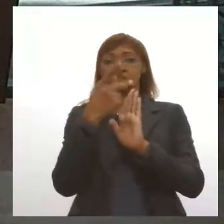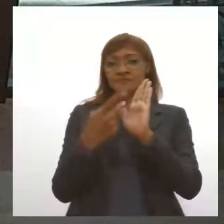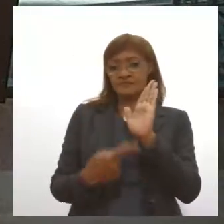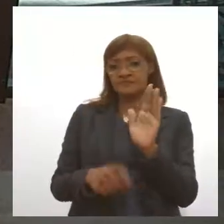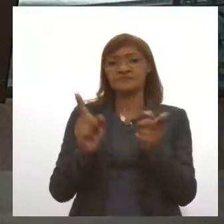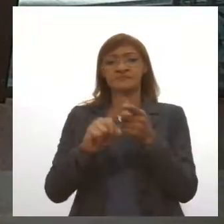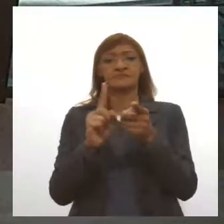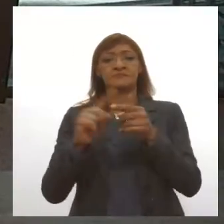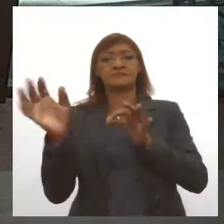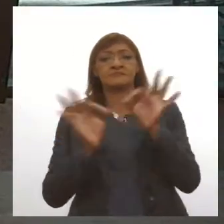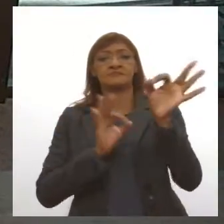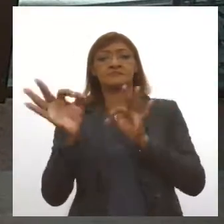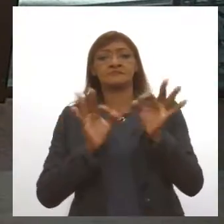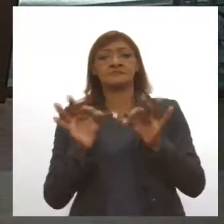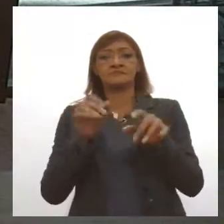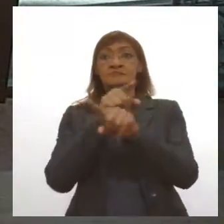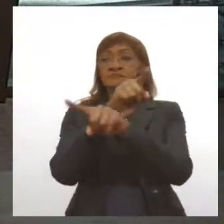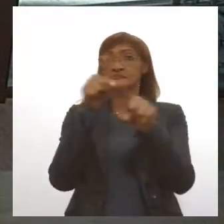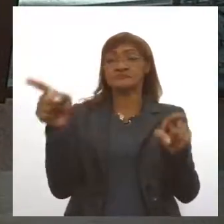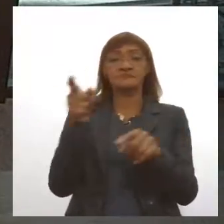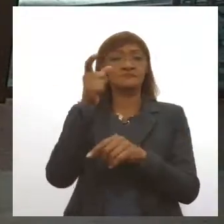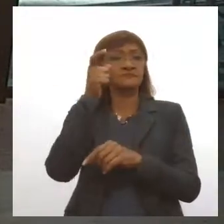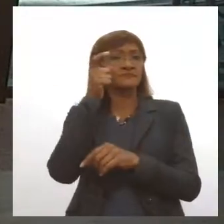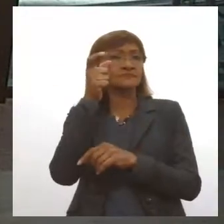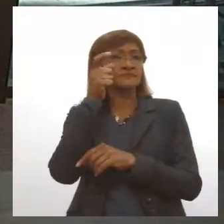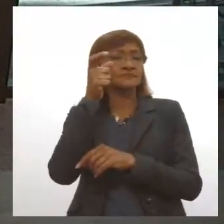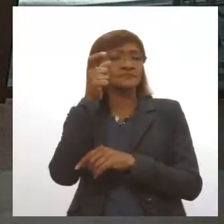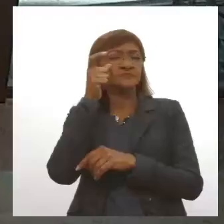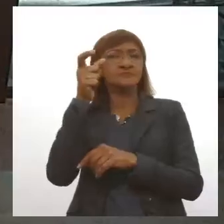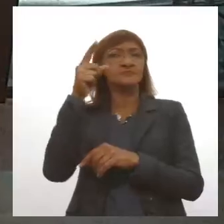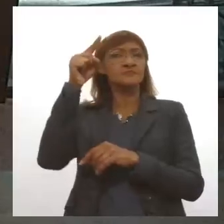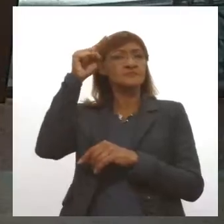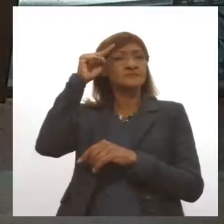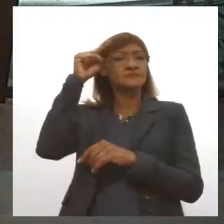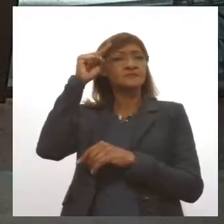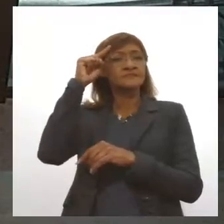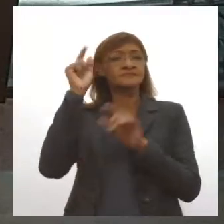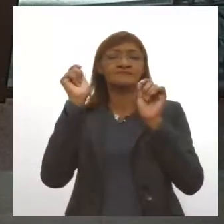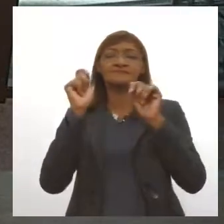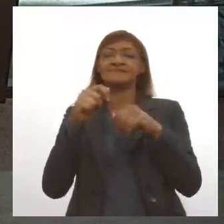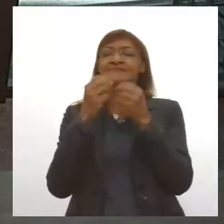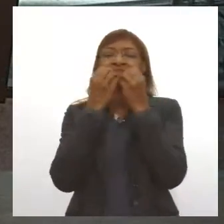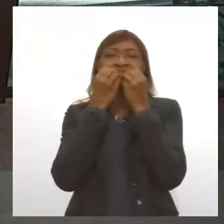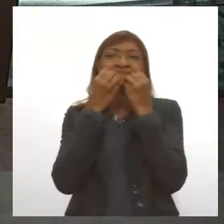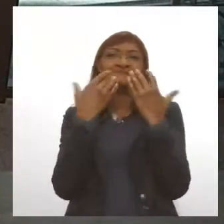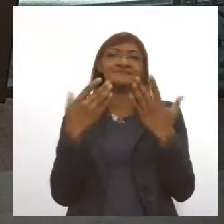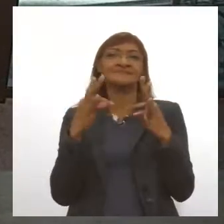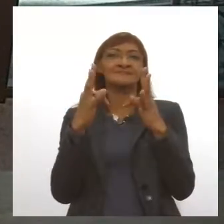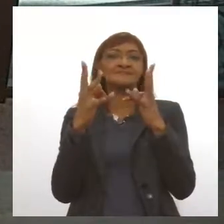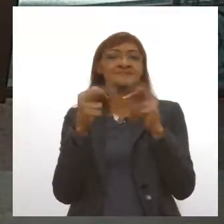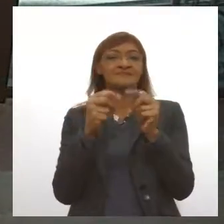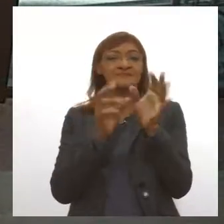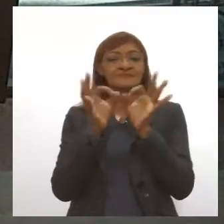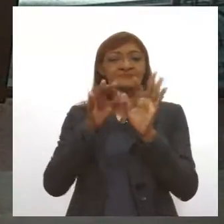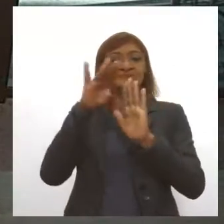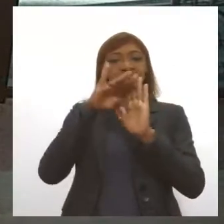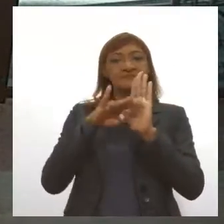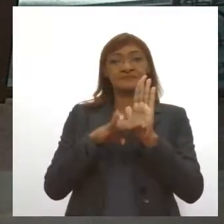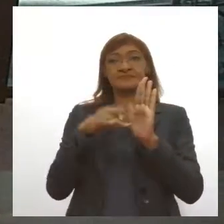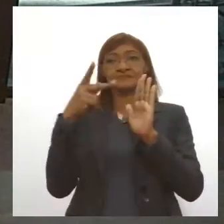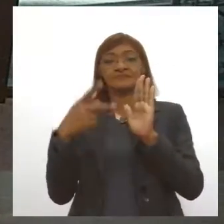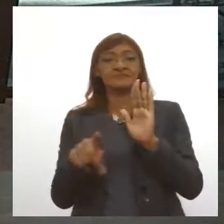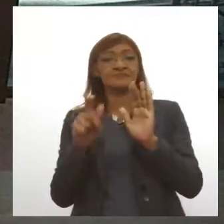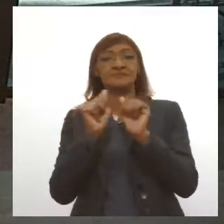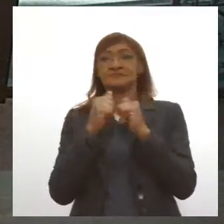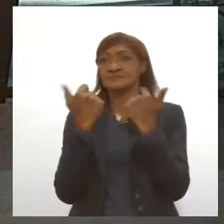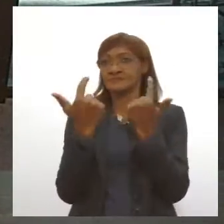para que em breve você que nos assiste diariamente possa desfrutar da nossa boa programação na TV Pública e Legislativa do